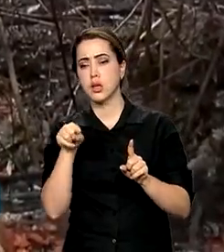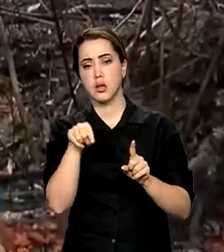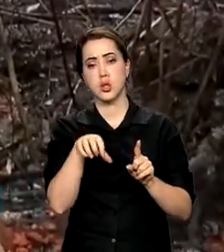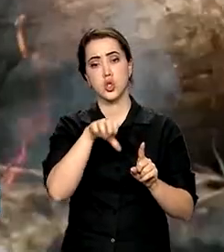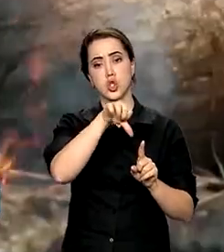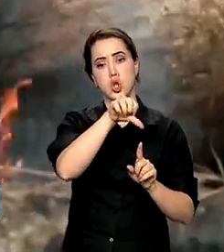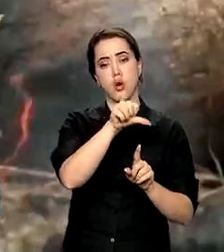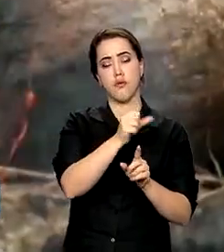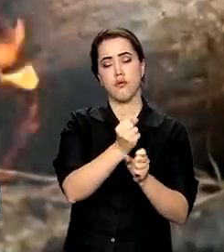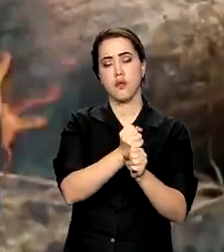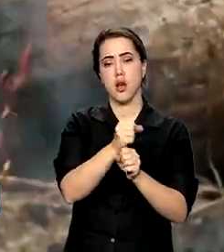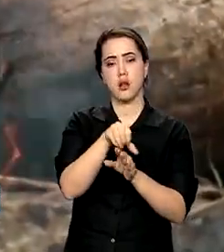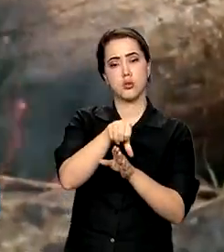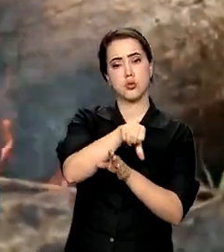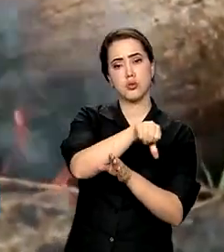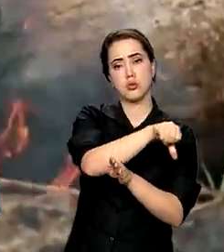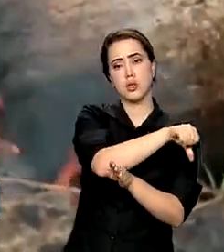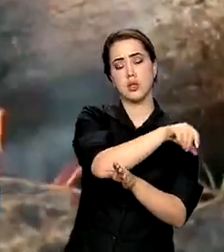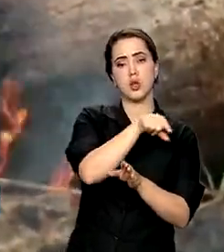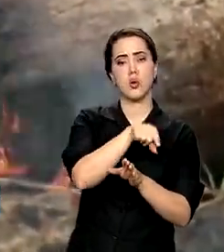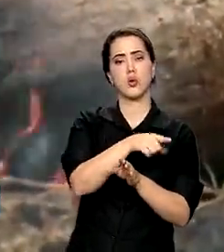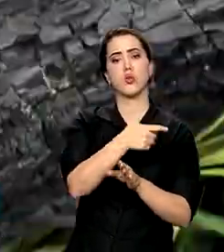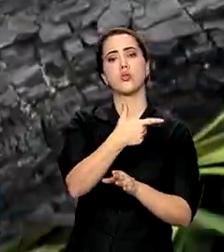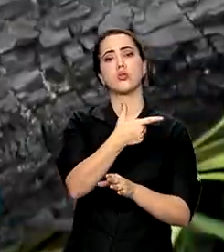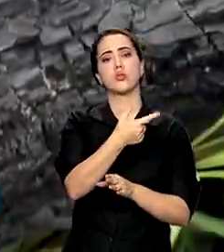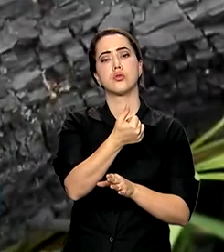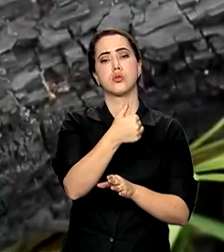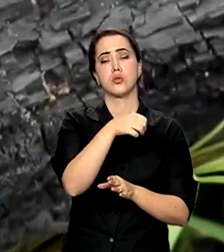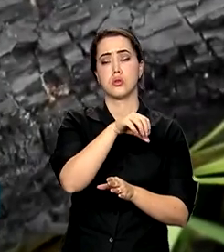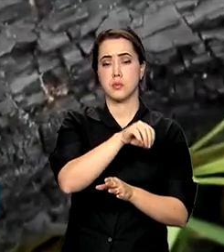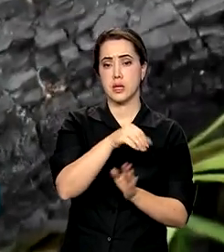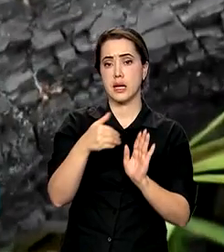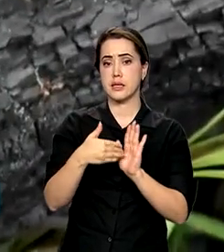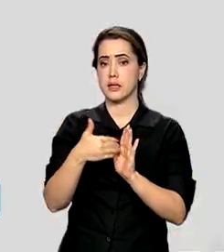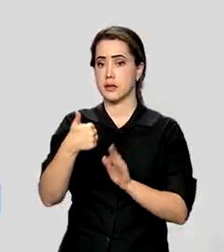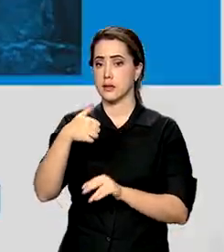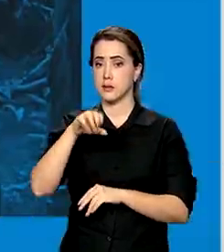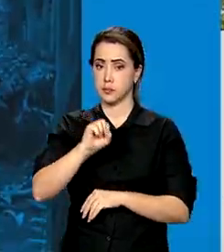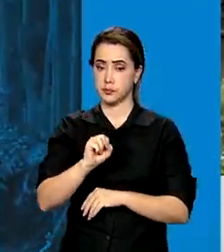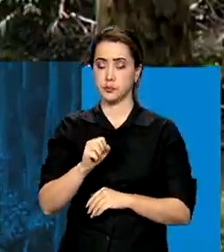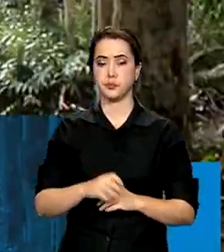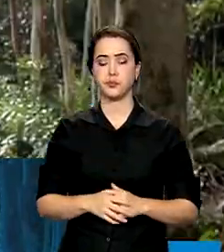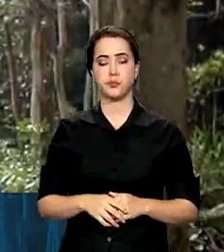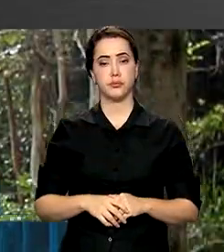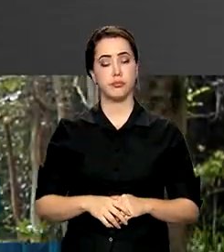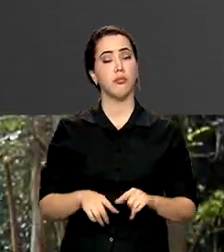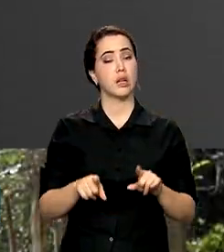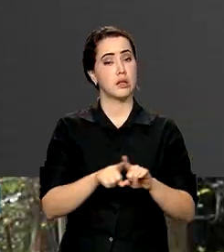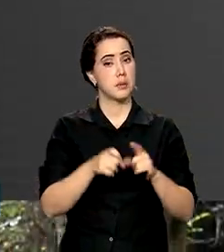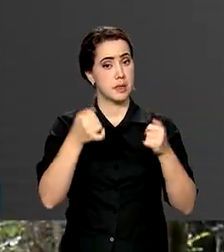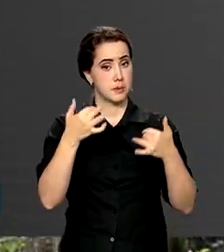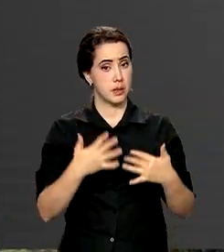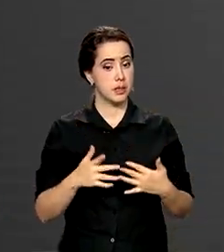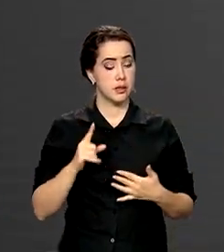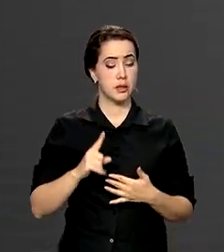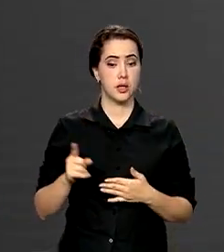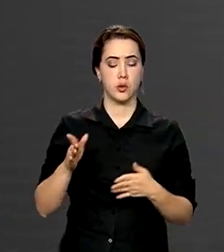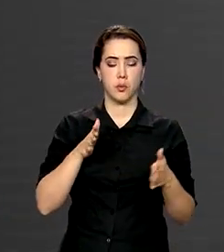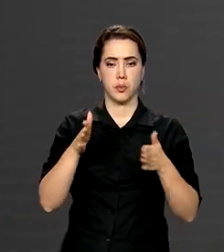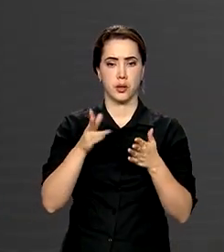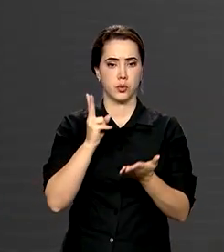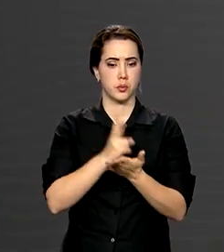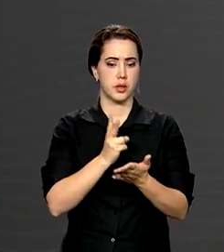nove anos anteriores, ou seja, de 2010 a 2018. O estudo aponta ainda que, no mesmo período,